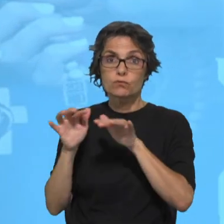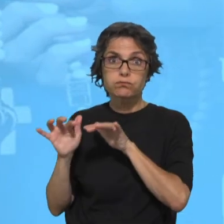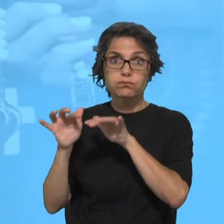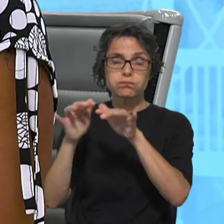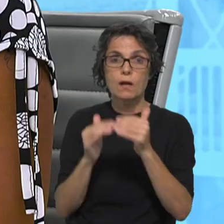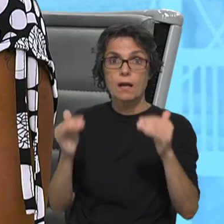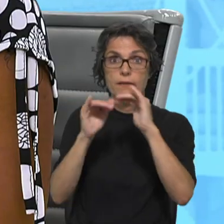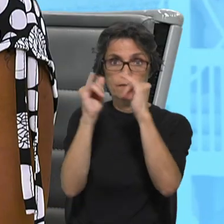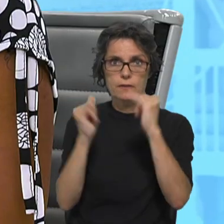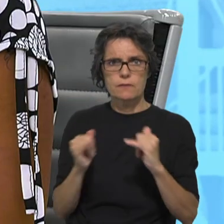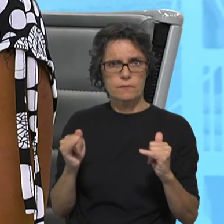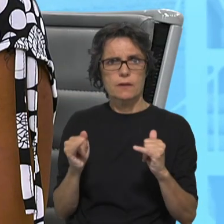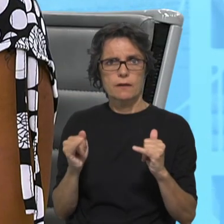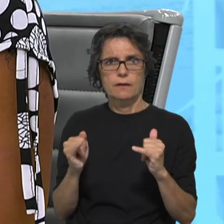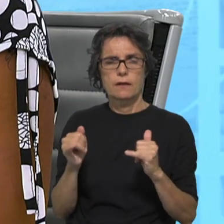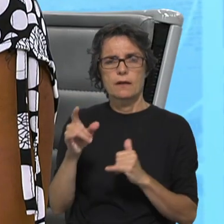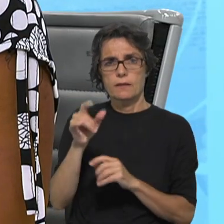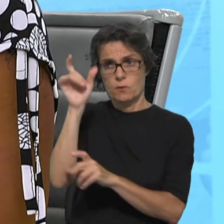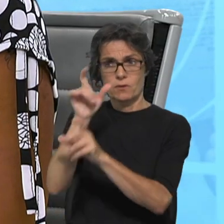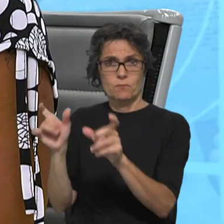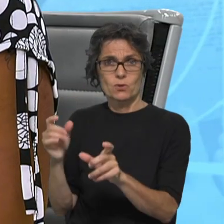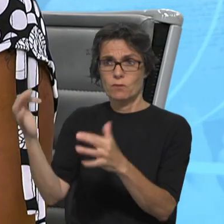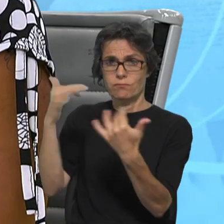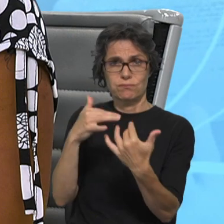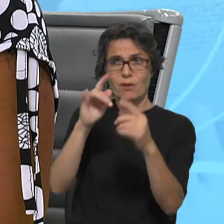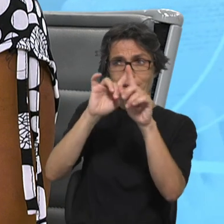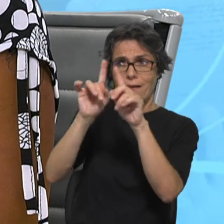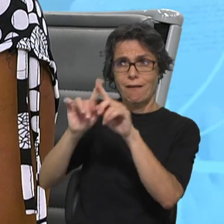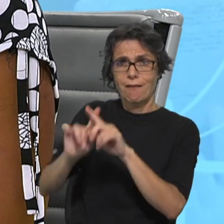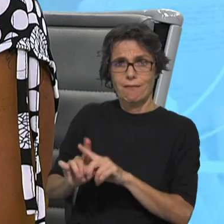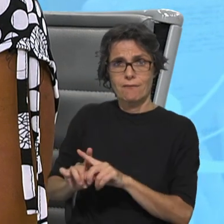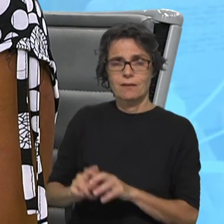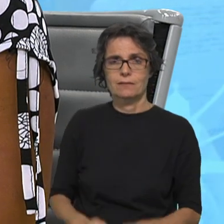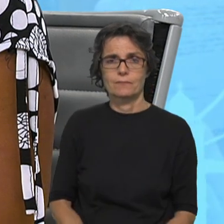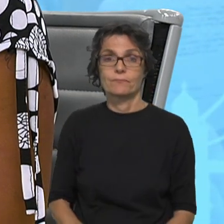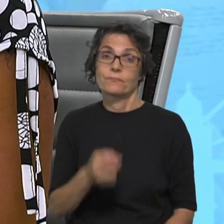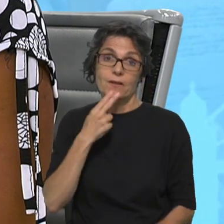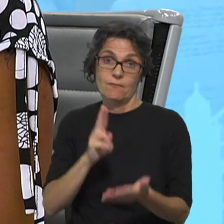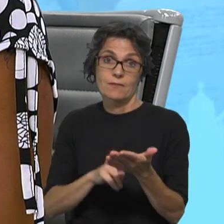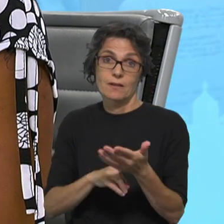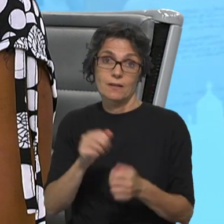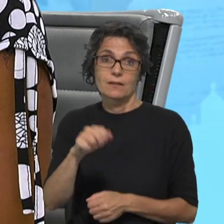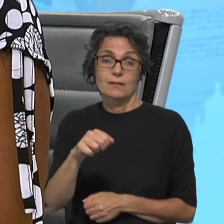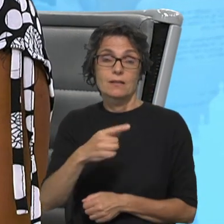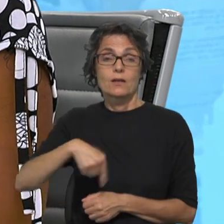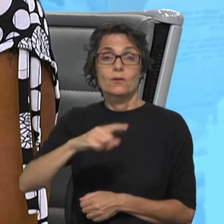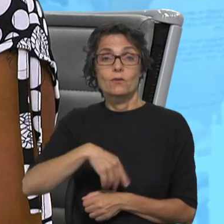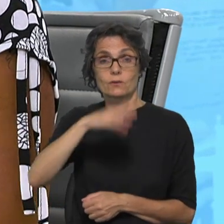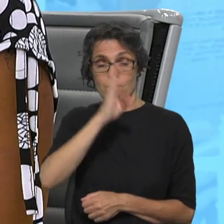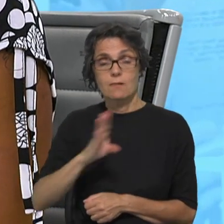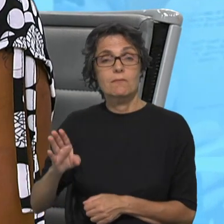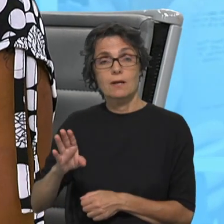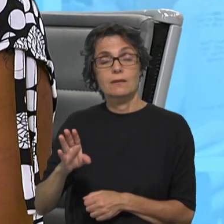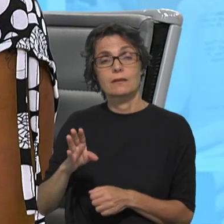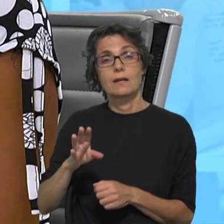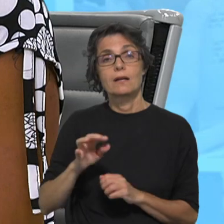as origens daqueles que vão chegando até nós. É verdade. Nós temos uma tradição de migrantes de língua portuguesa